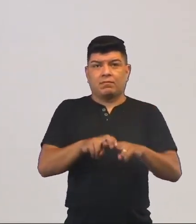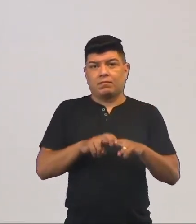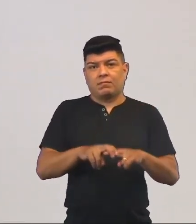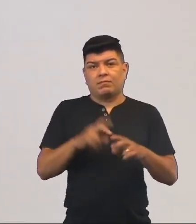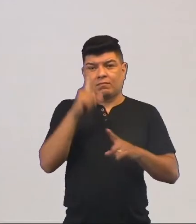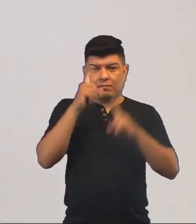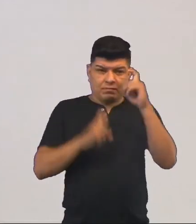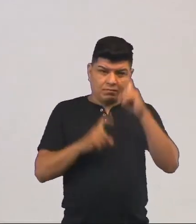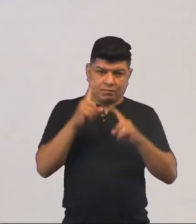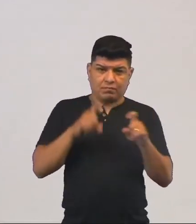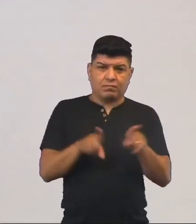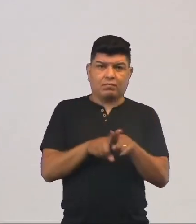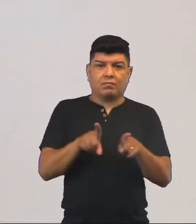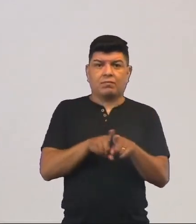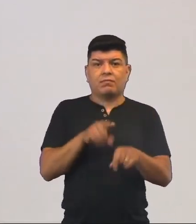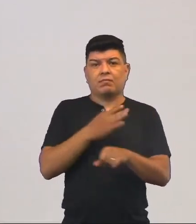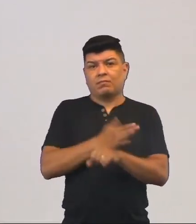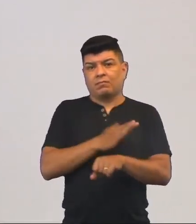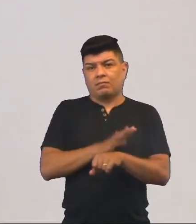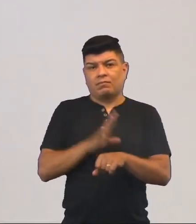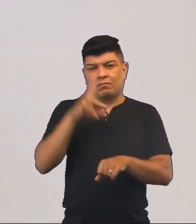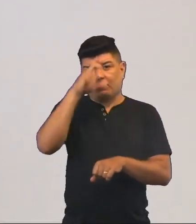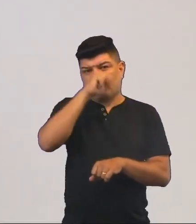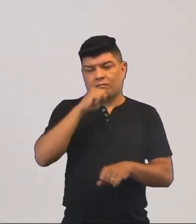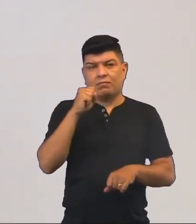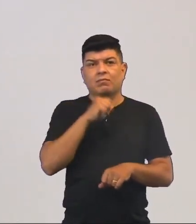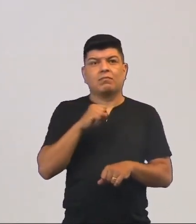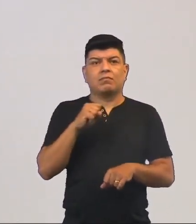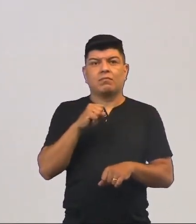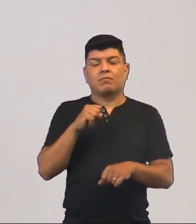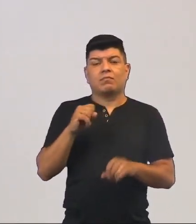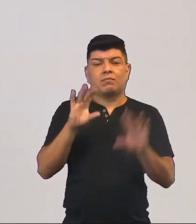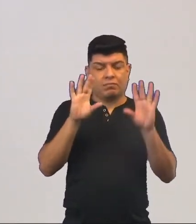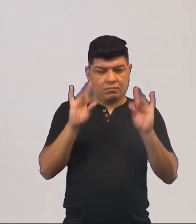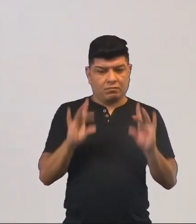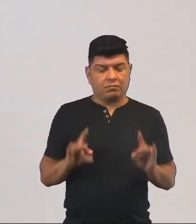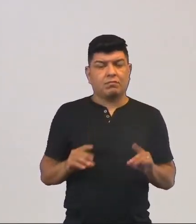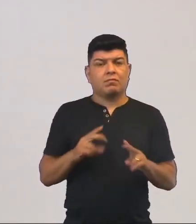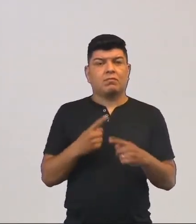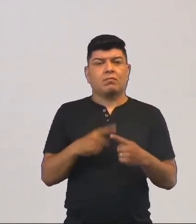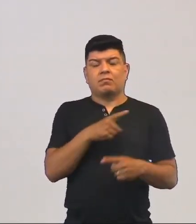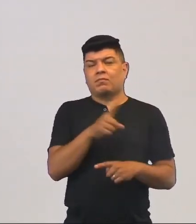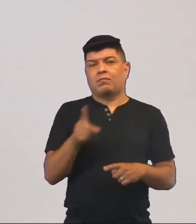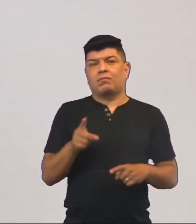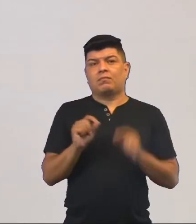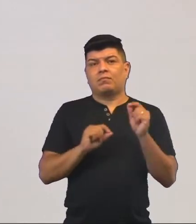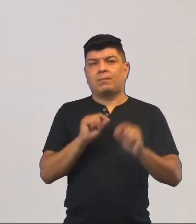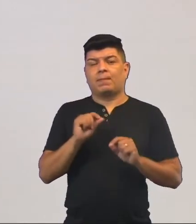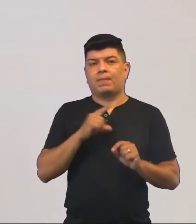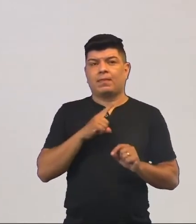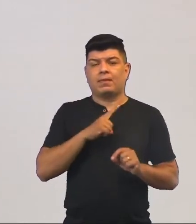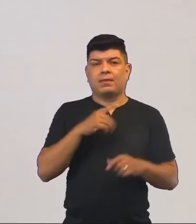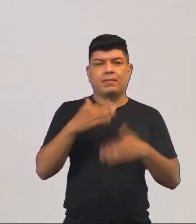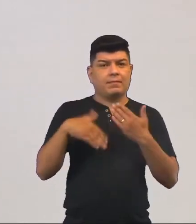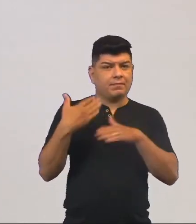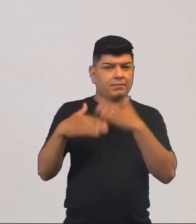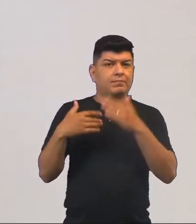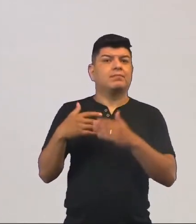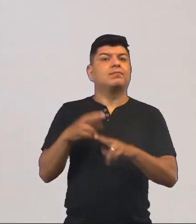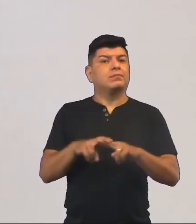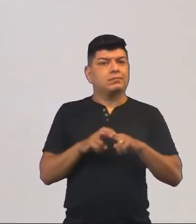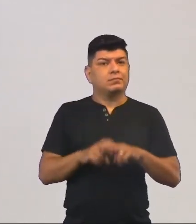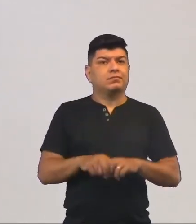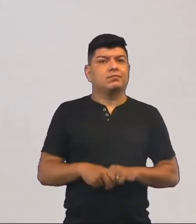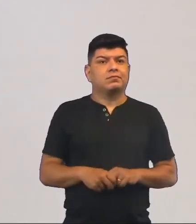mais expressivo, mais dinâmico, mais forte, né? Mais categórico. Porque você passou por um processo,